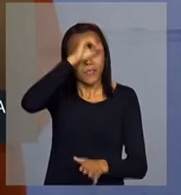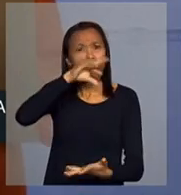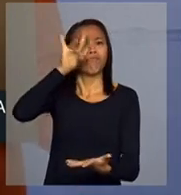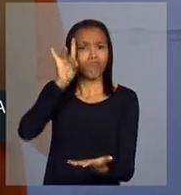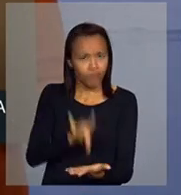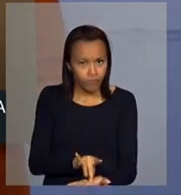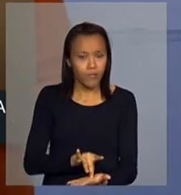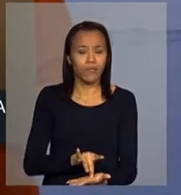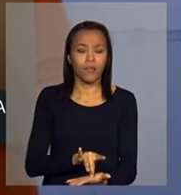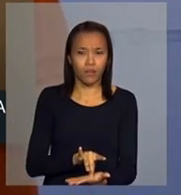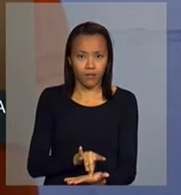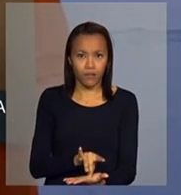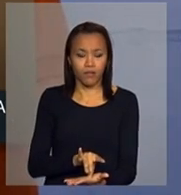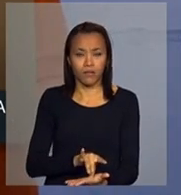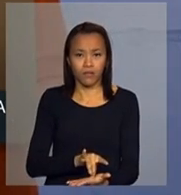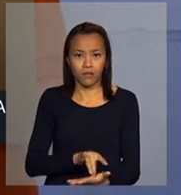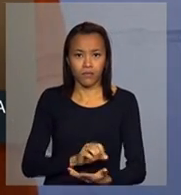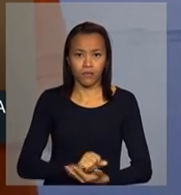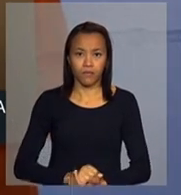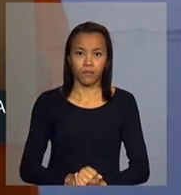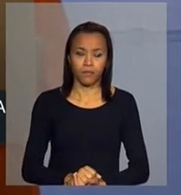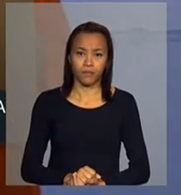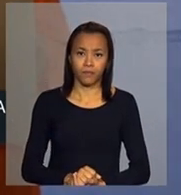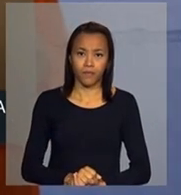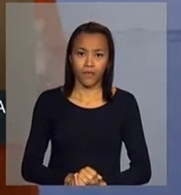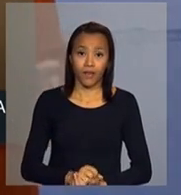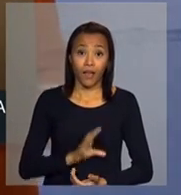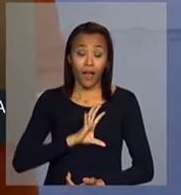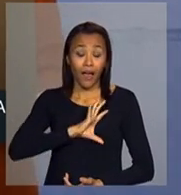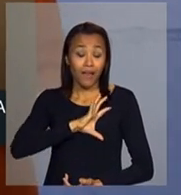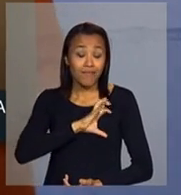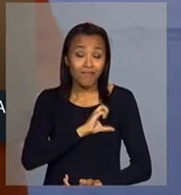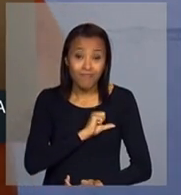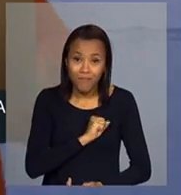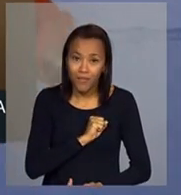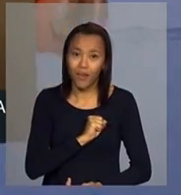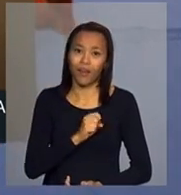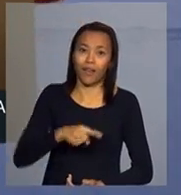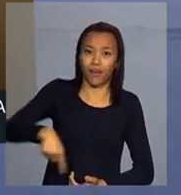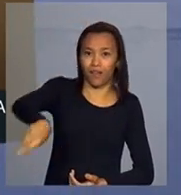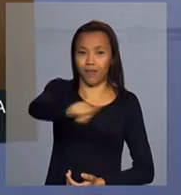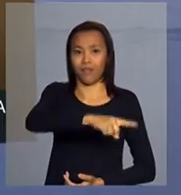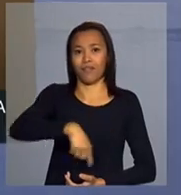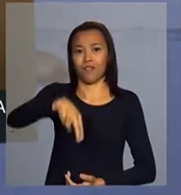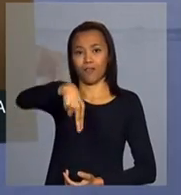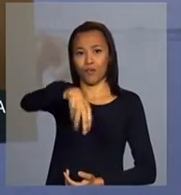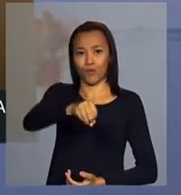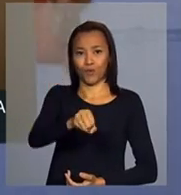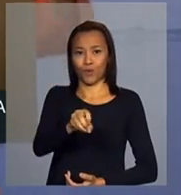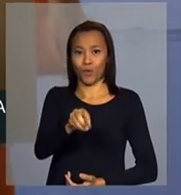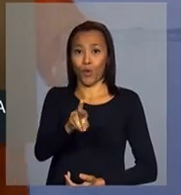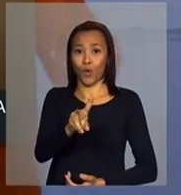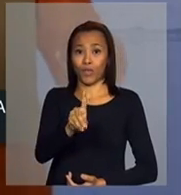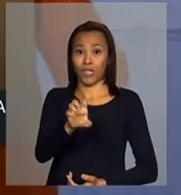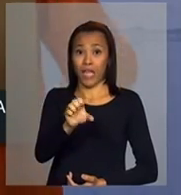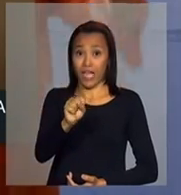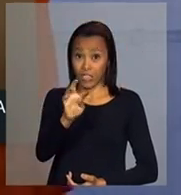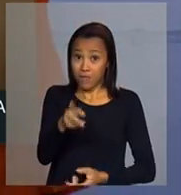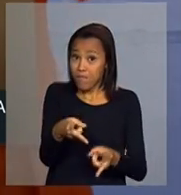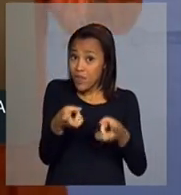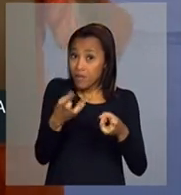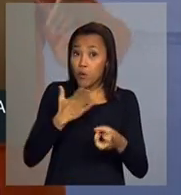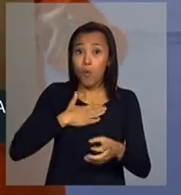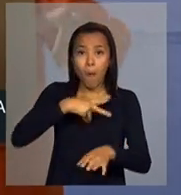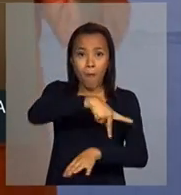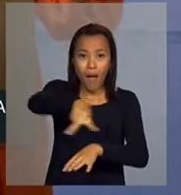a amar o Nordeste, a perceber que o meu país não seria um país